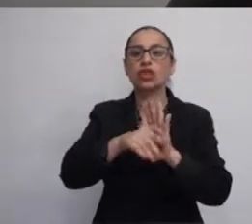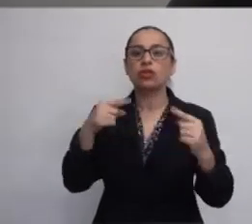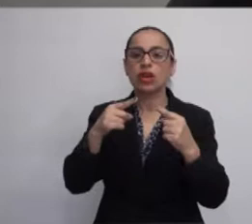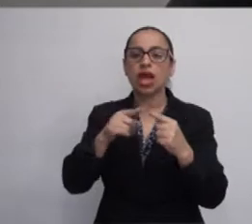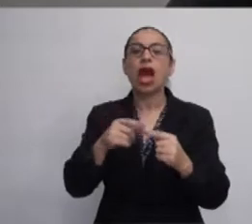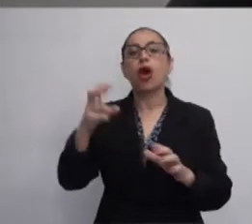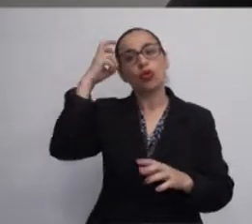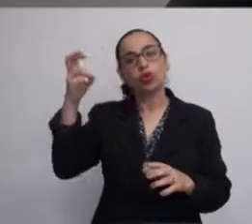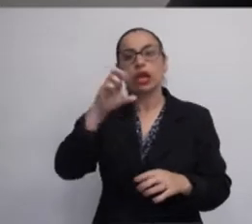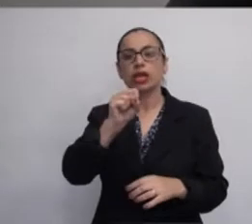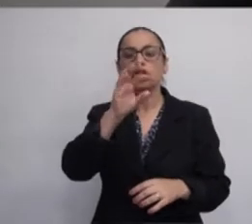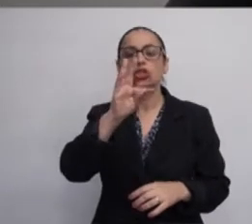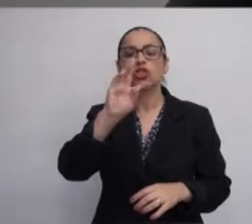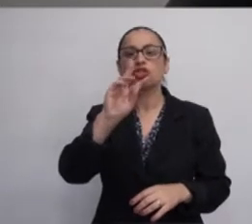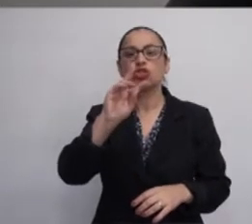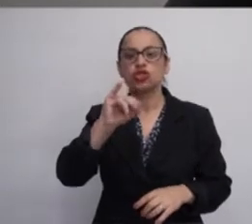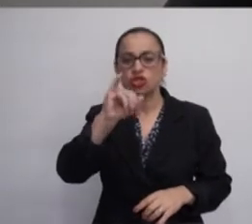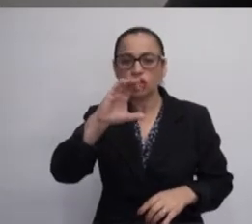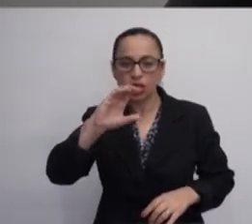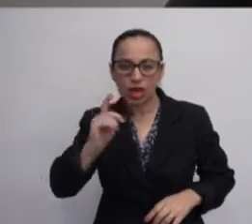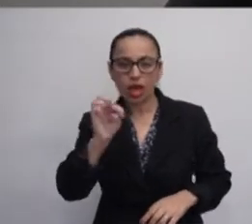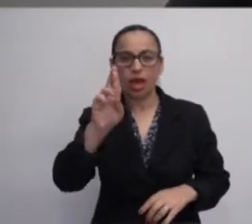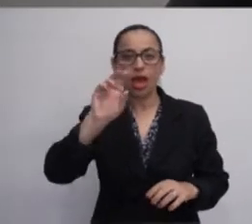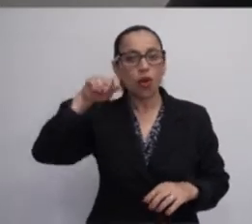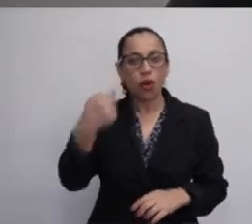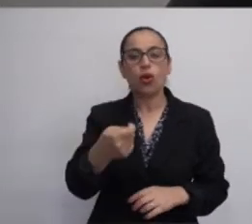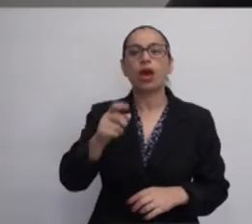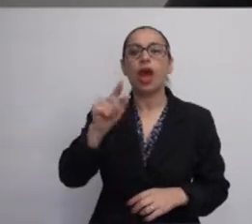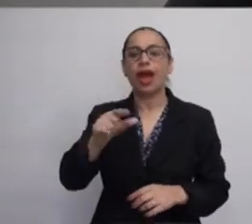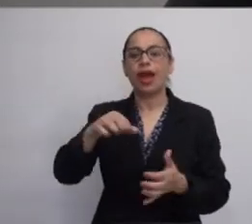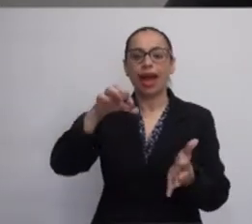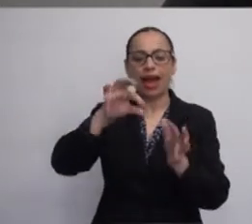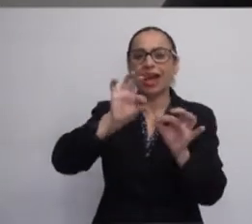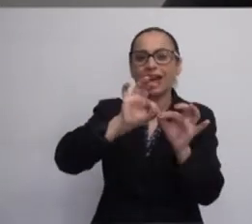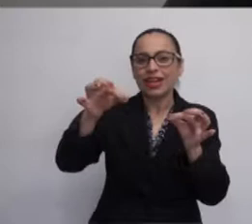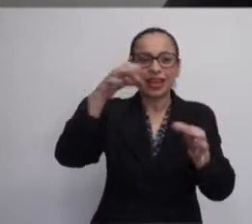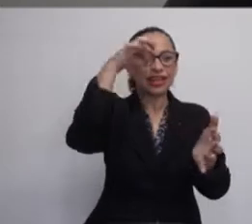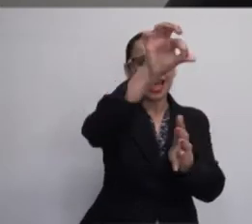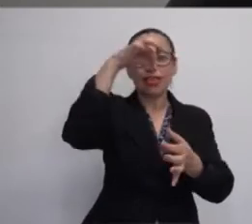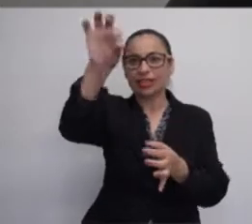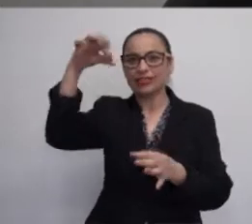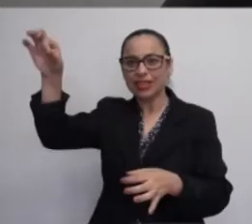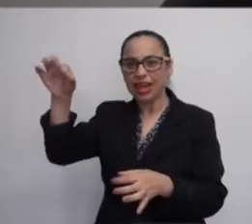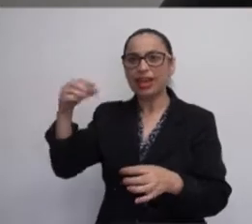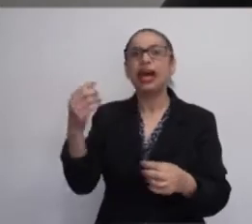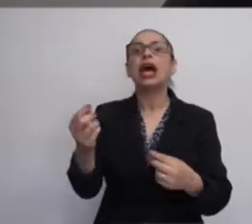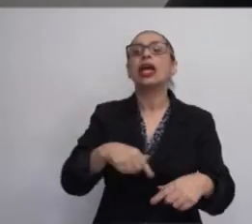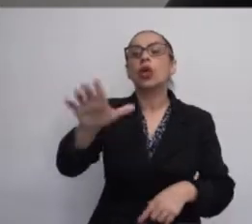sticker, que consiste em pular adesivos em diversos espaços da cidade,